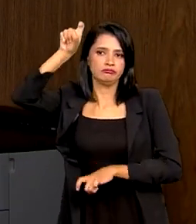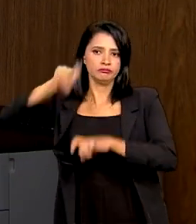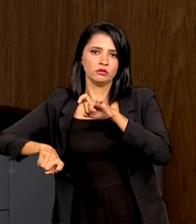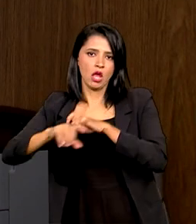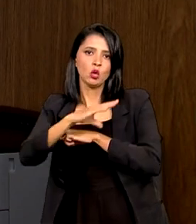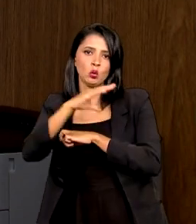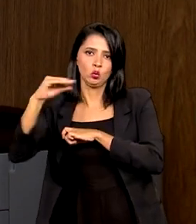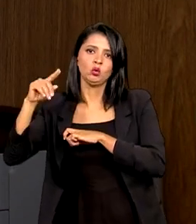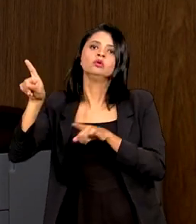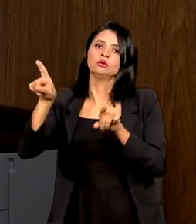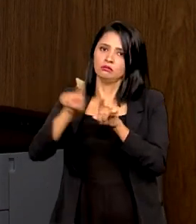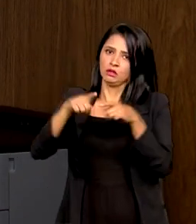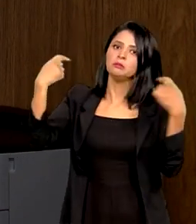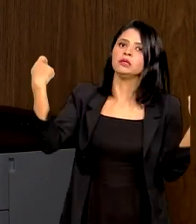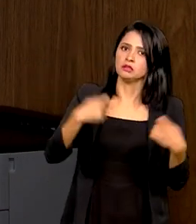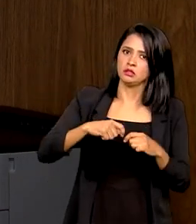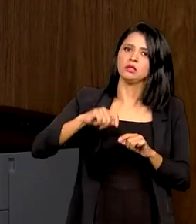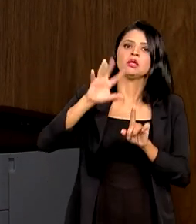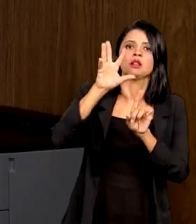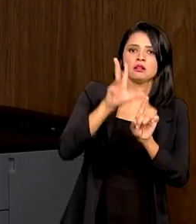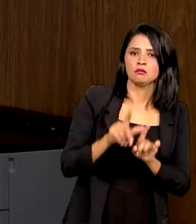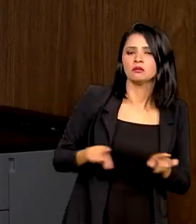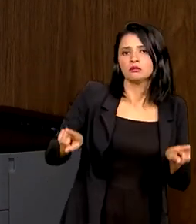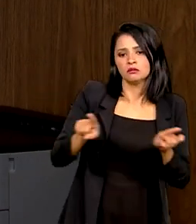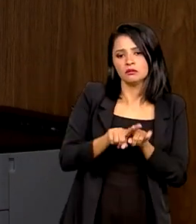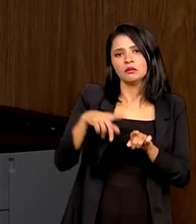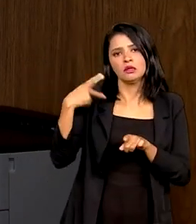adulto, higienize o pênis. Isso vale também para as masturbações.